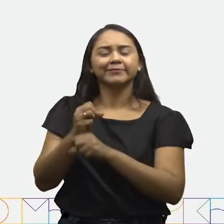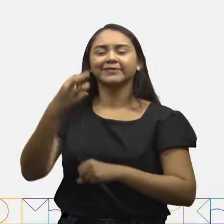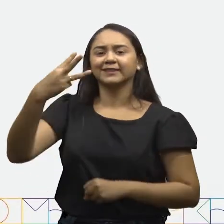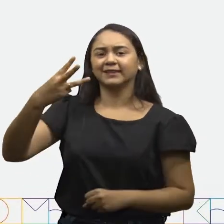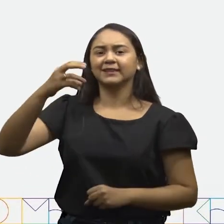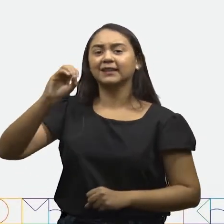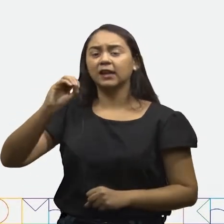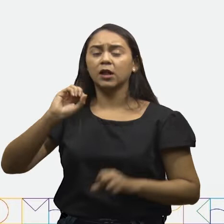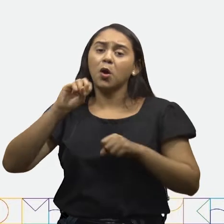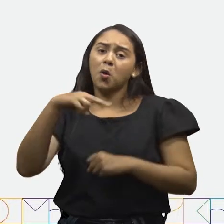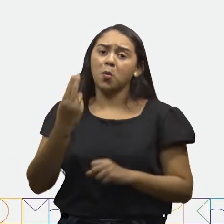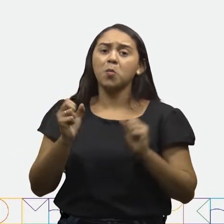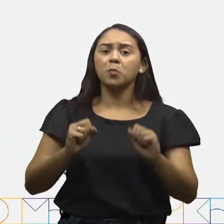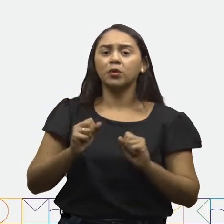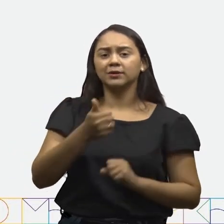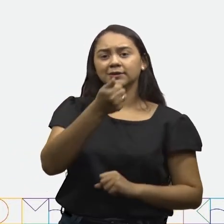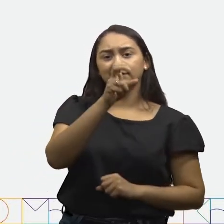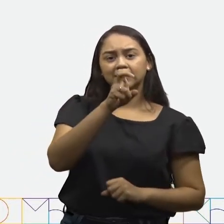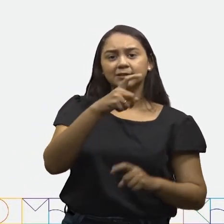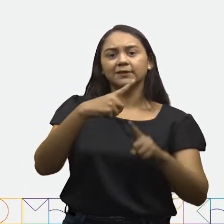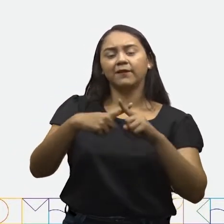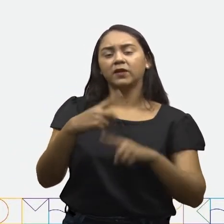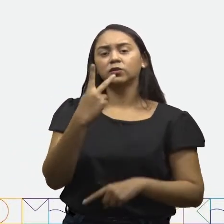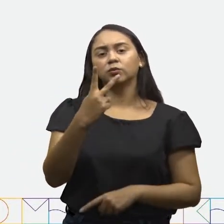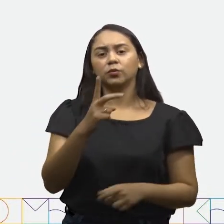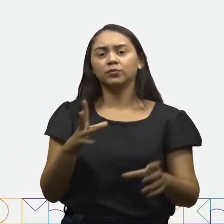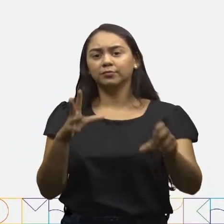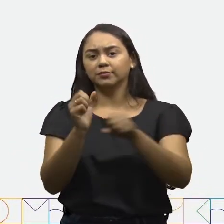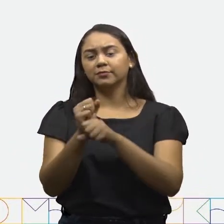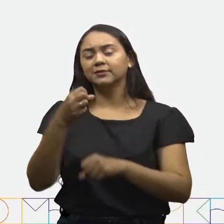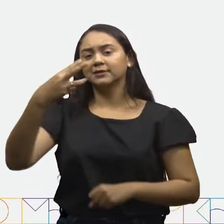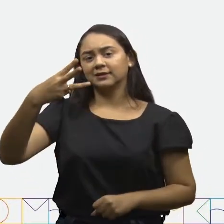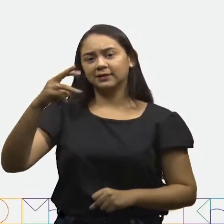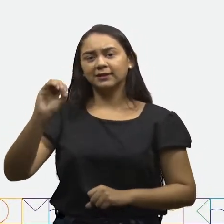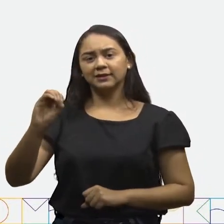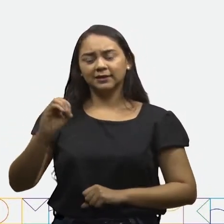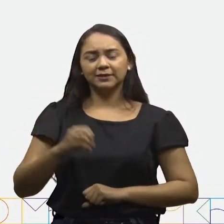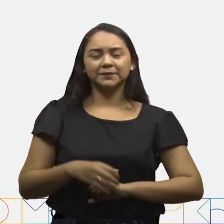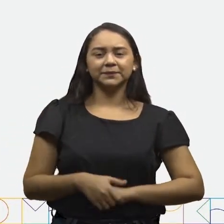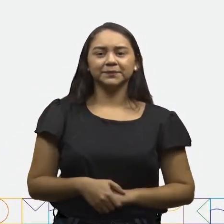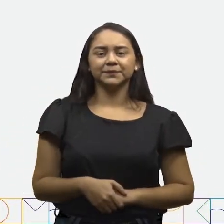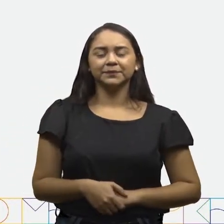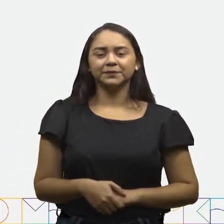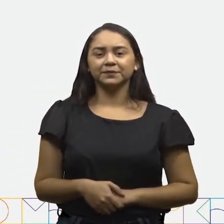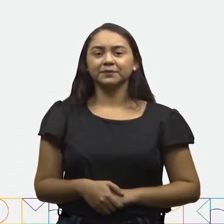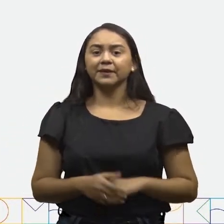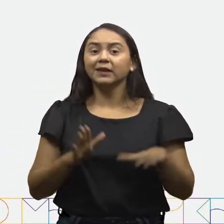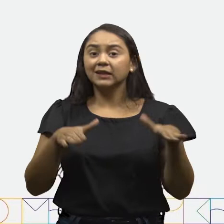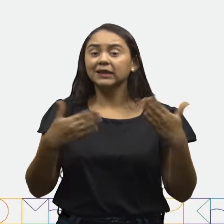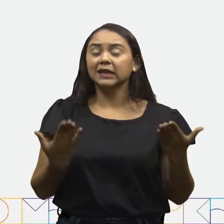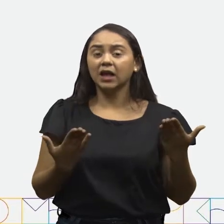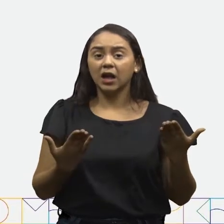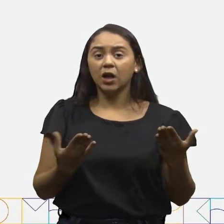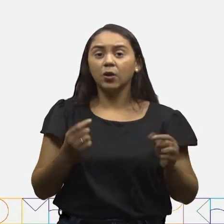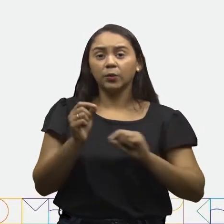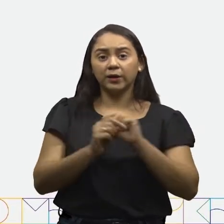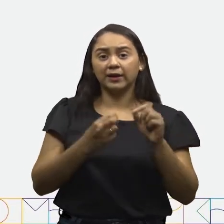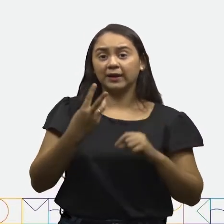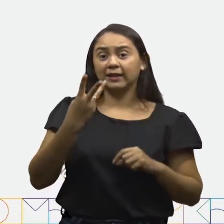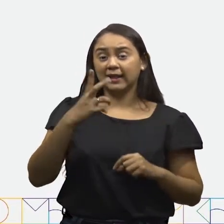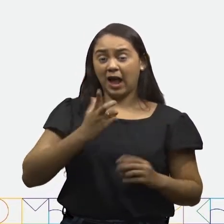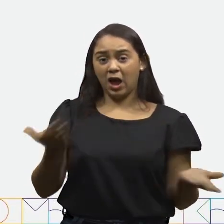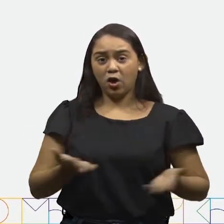é igual a 30. Ou 15 vezes 2 é igual a 30. Então,